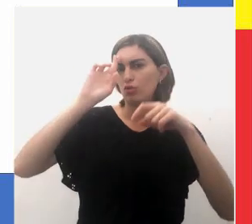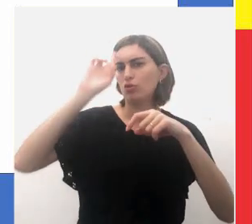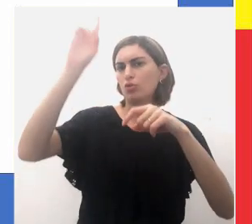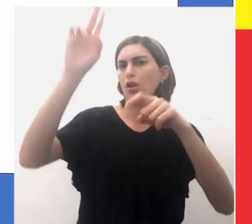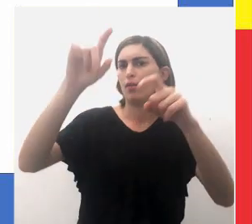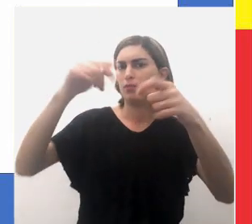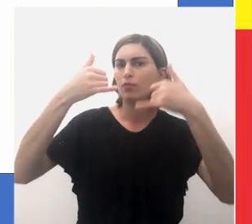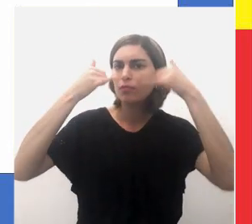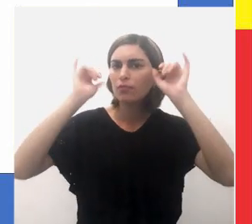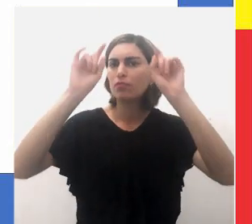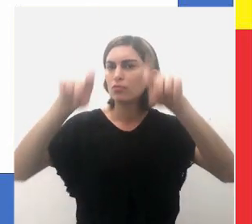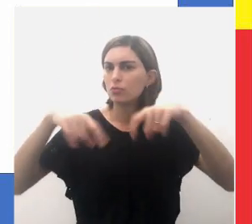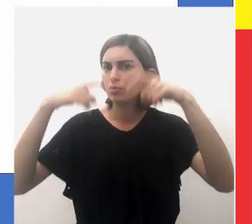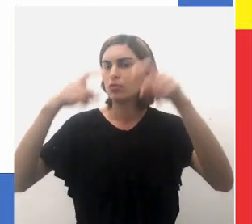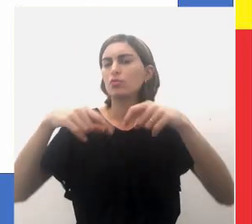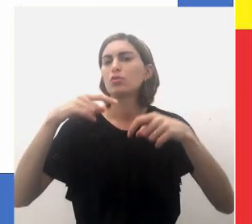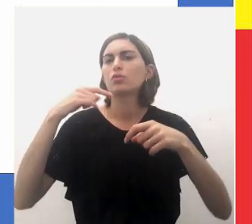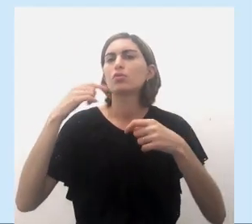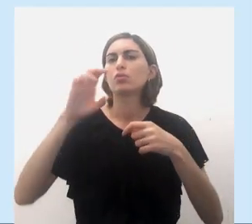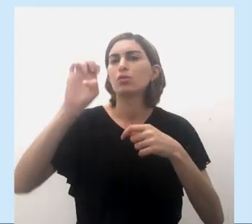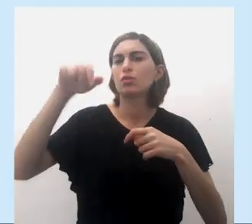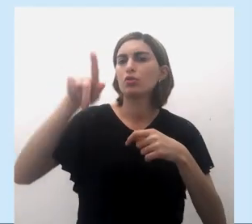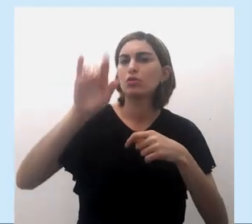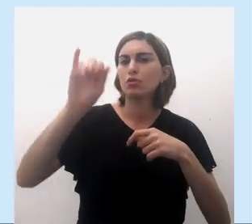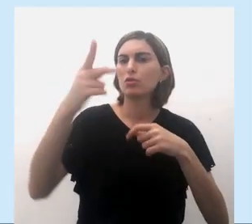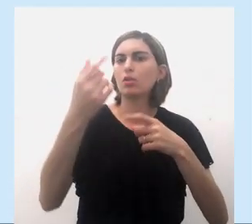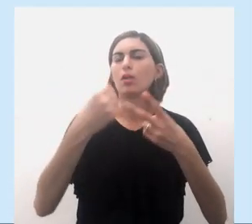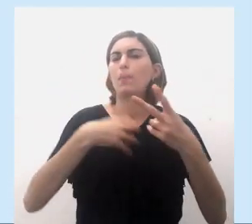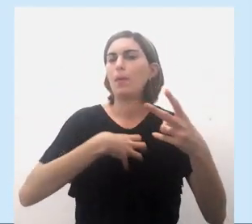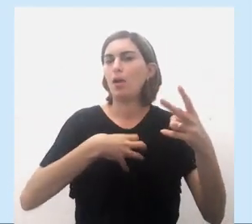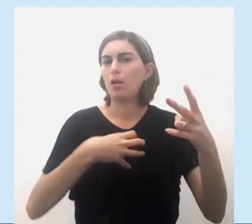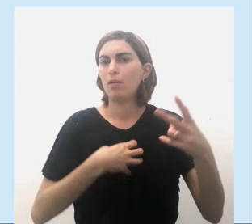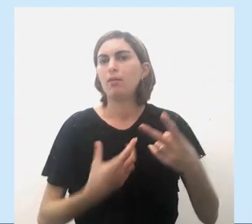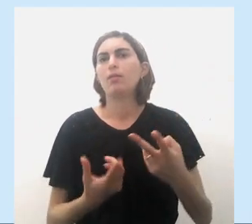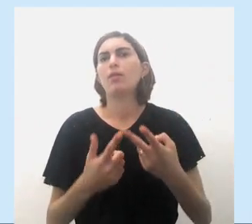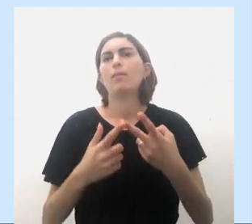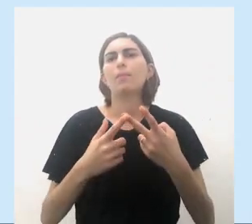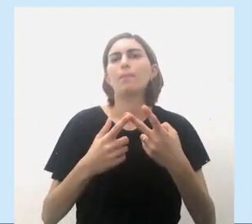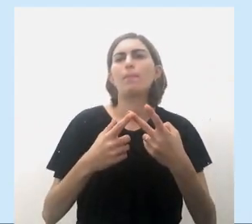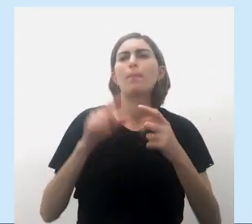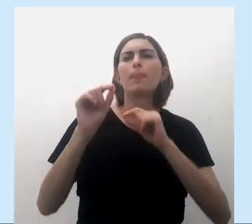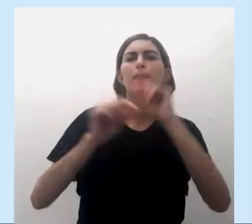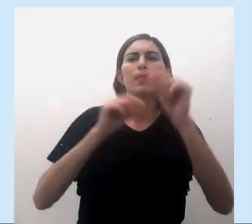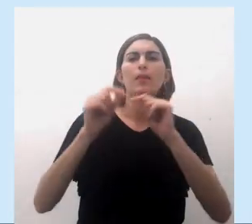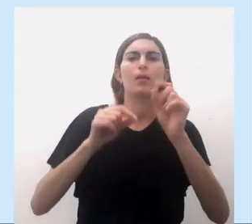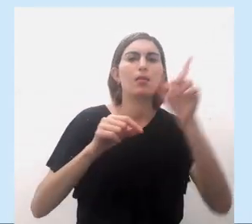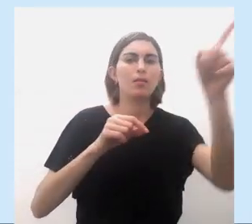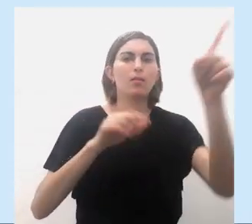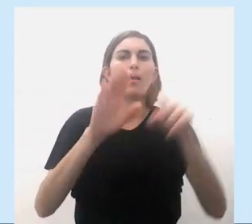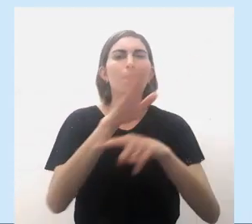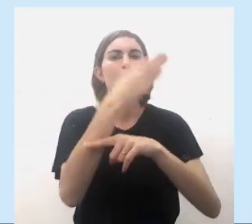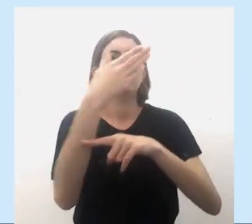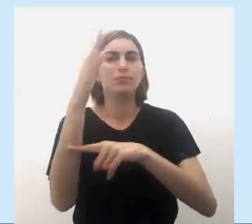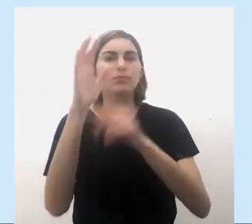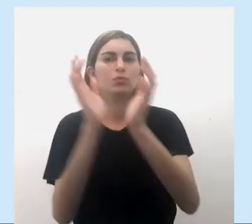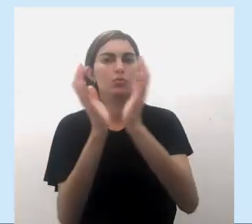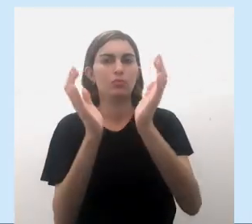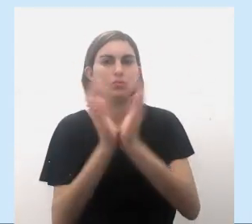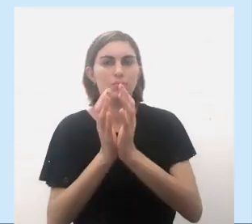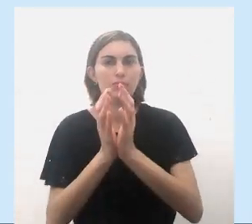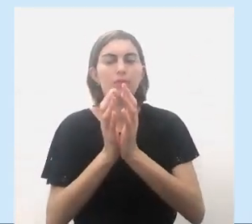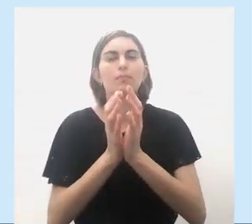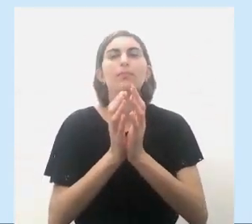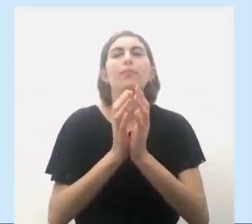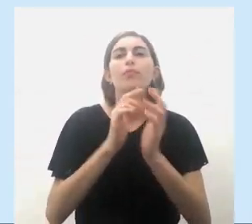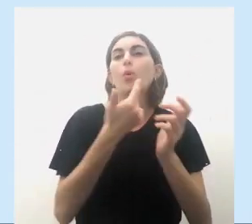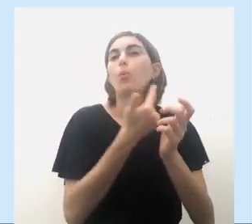engenho no Rio de Janeiro e na Bahia. Então, os índios chegavam a São Paulo e eram repartidos. A maior parte ficava para os bandeirantes.